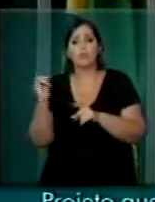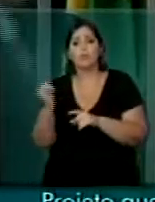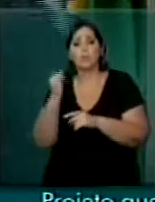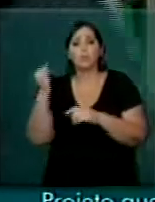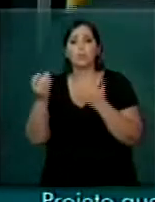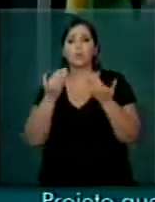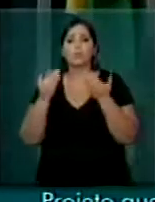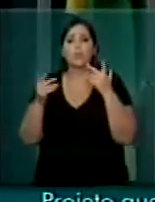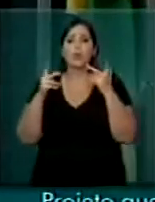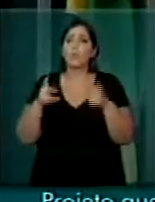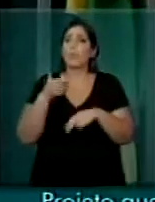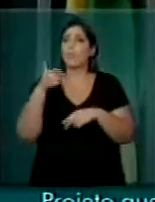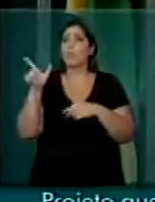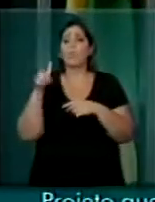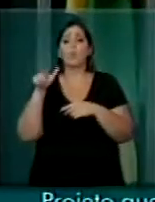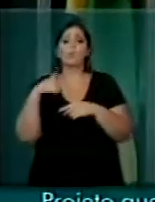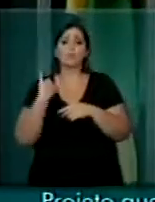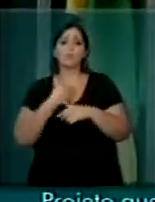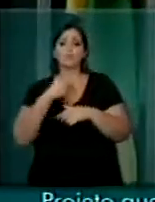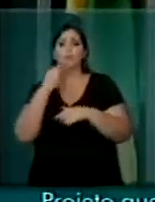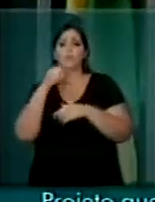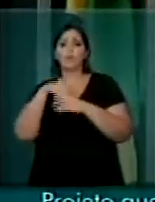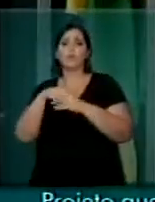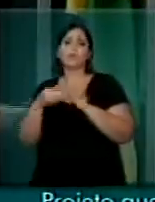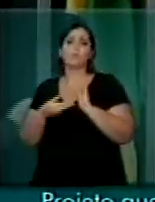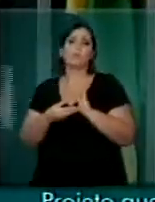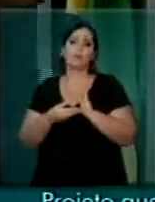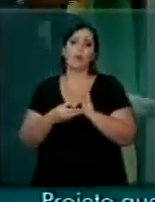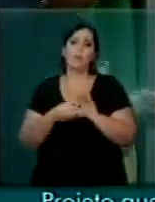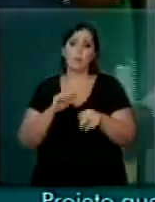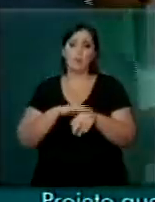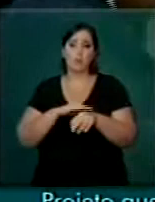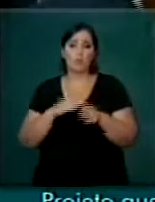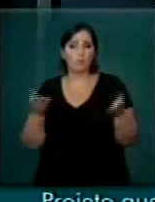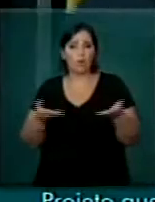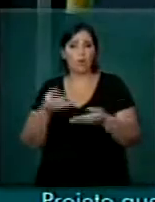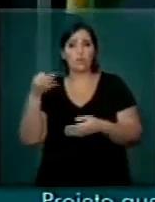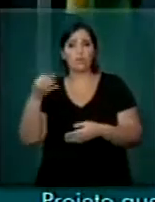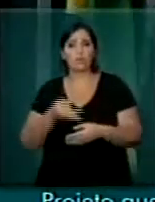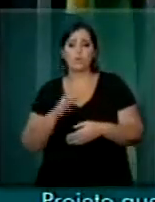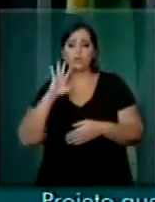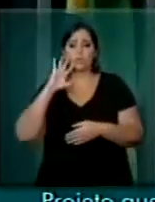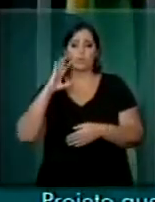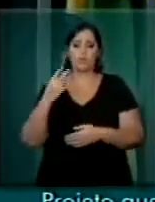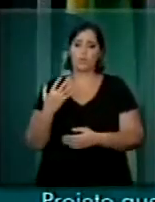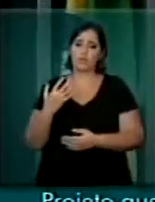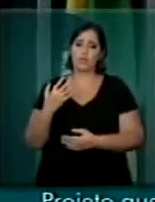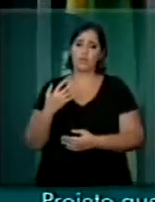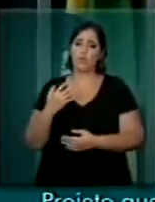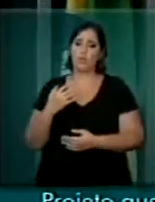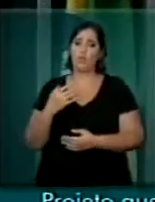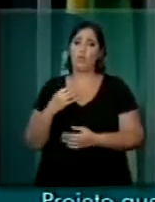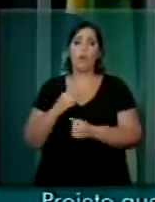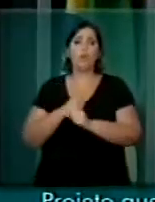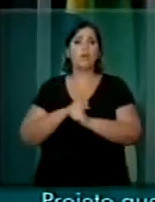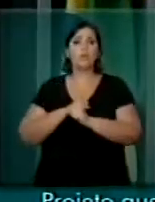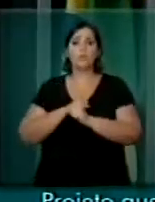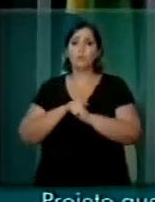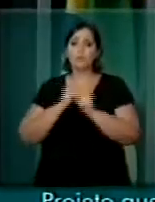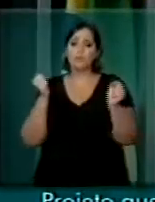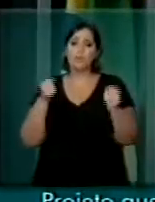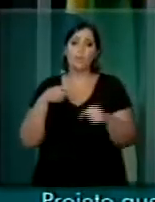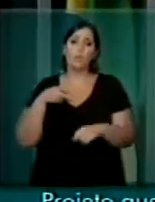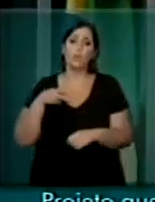outros que nós temos tratado nesta Casa. E o momento é este para fazer a deliberação. Não é possível mais